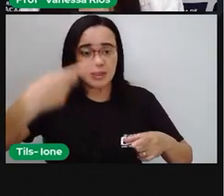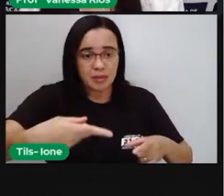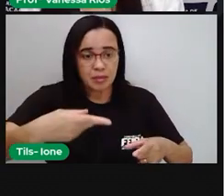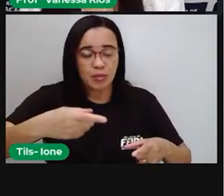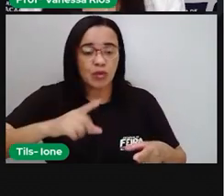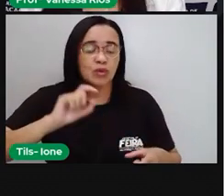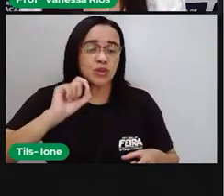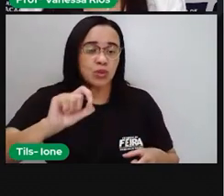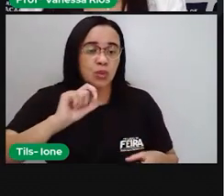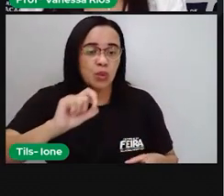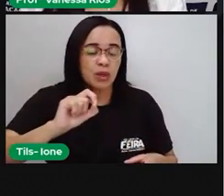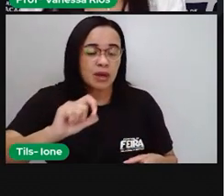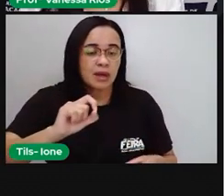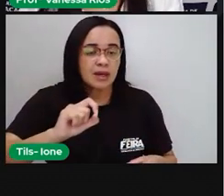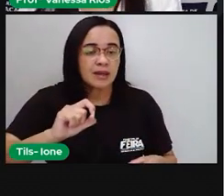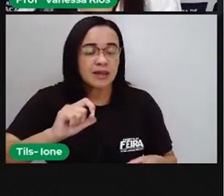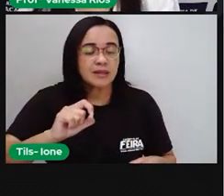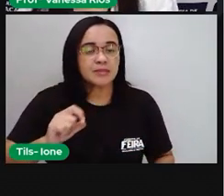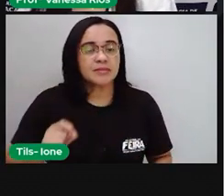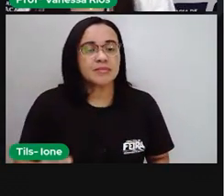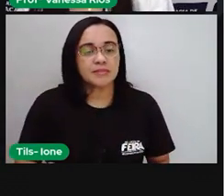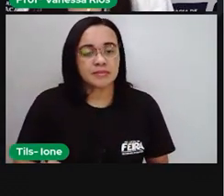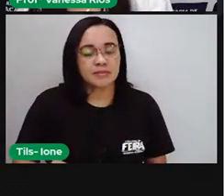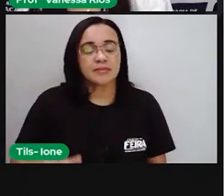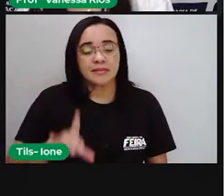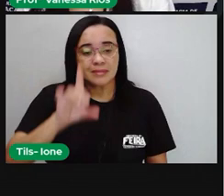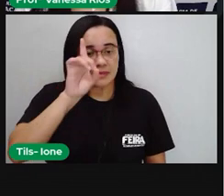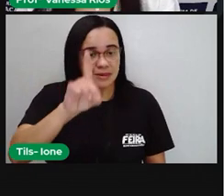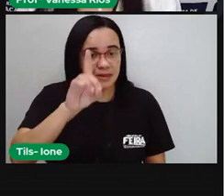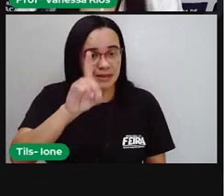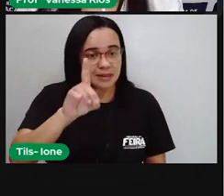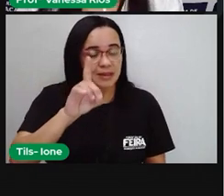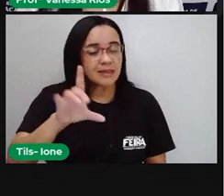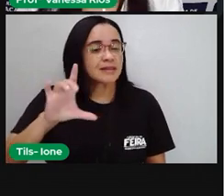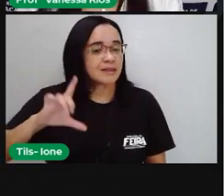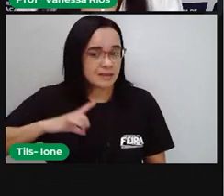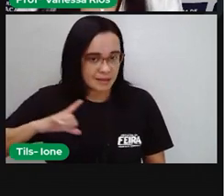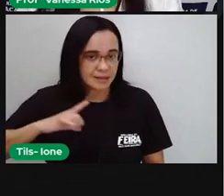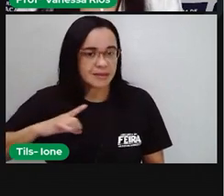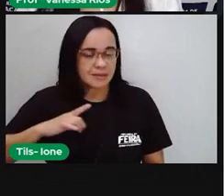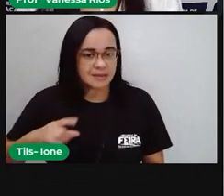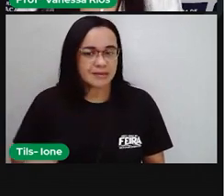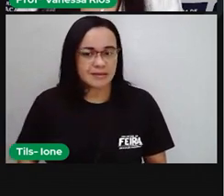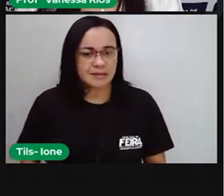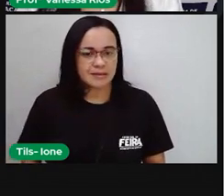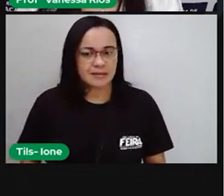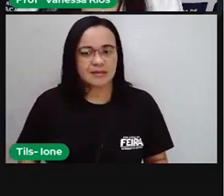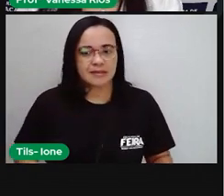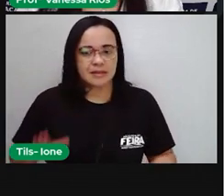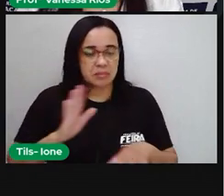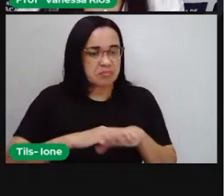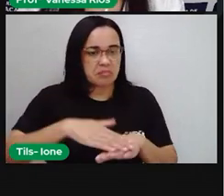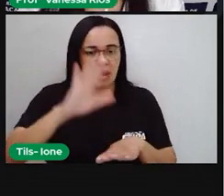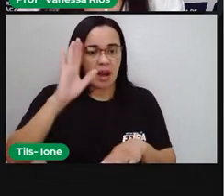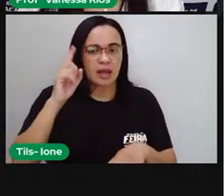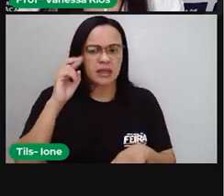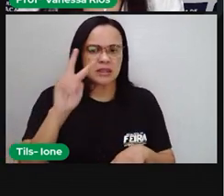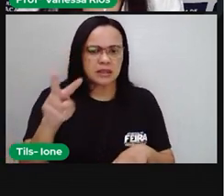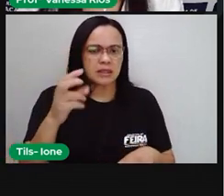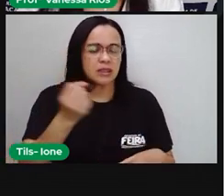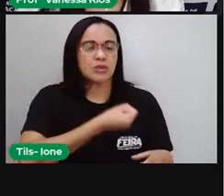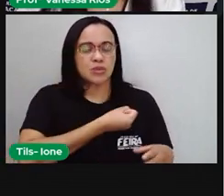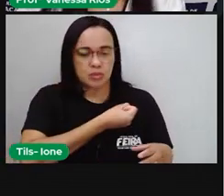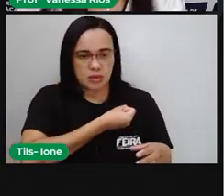vírgula representa a parte decimal. Esse número aí é até maior, não é? Apresenta aí